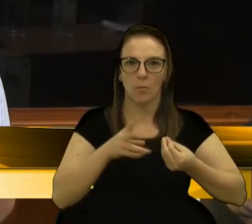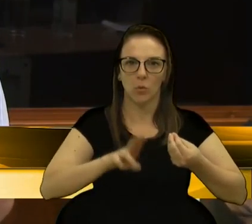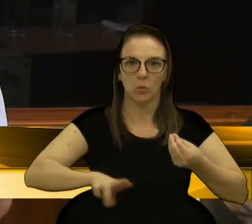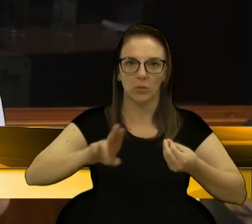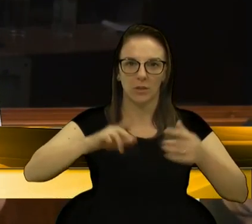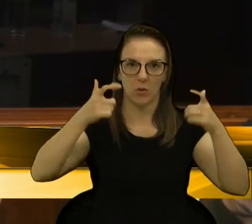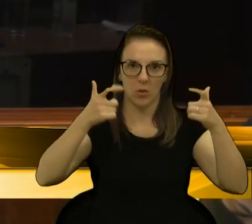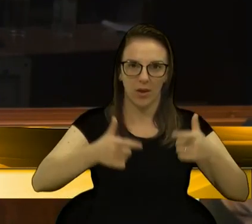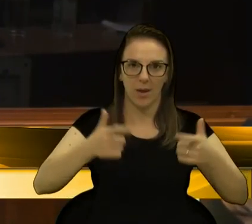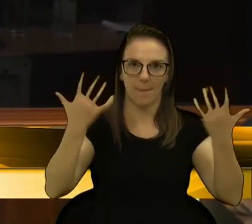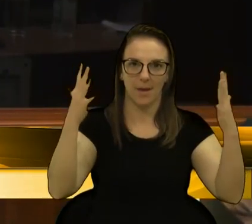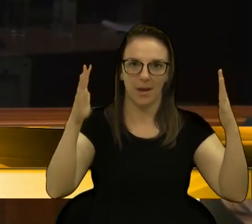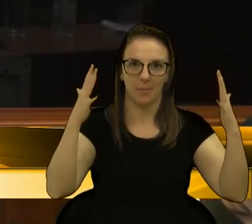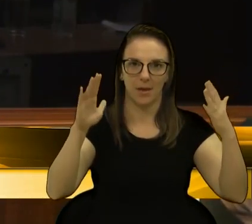Parabéns, e é isso, voto favorável, senhor presidente.